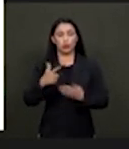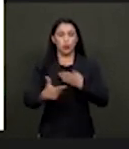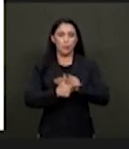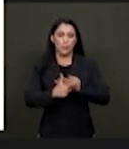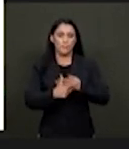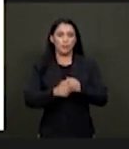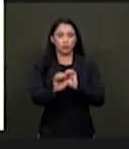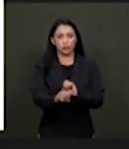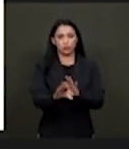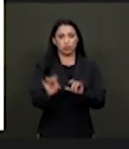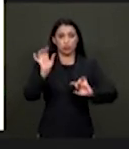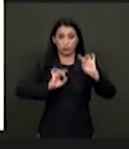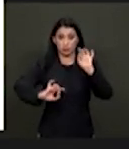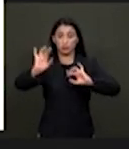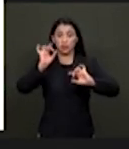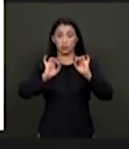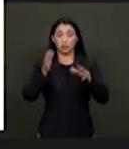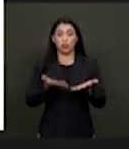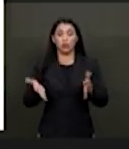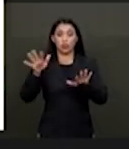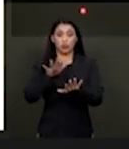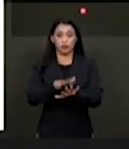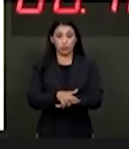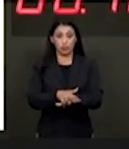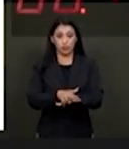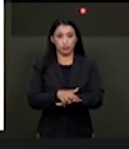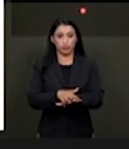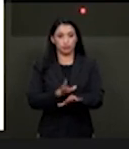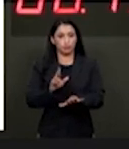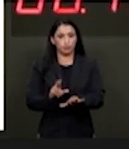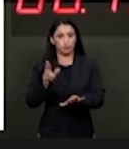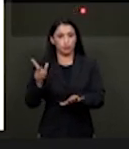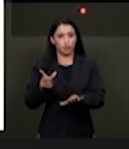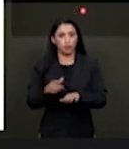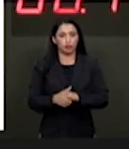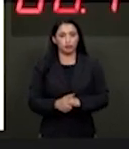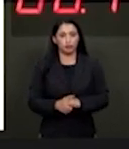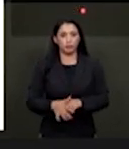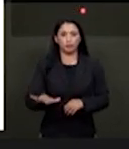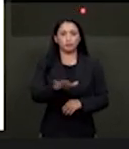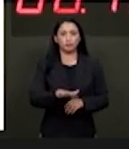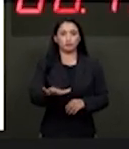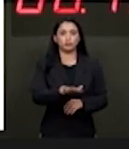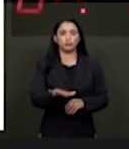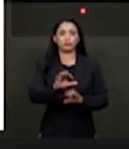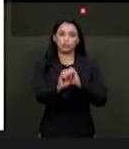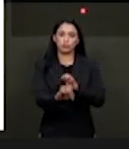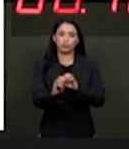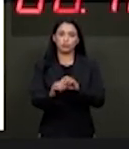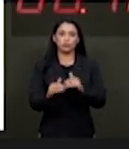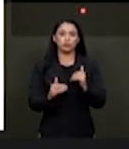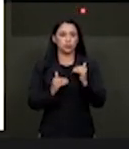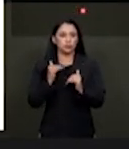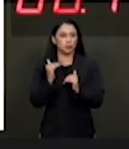na educação inclusiva é outro aspecto. Esse é um campo de estudo que deve construir